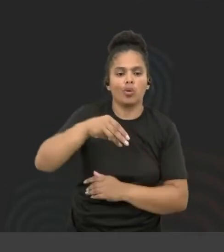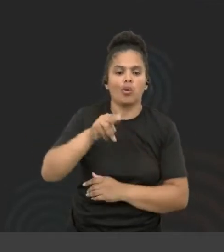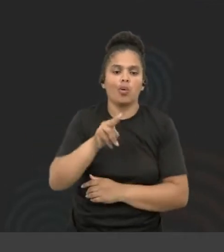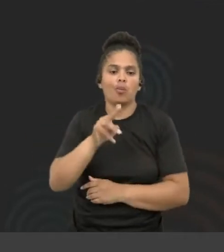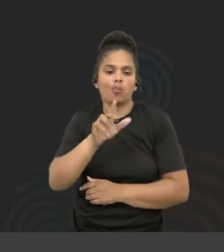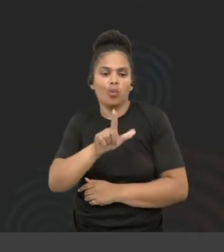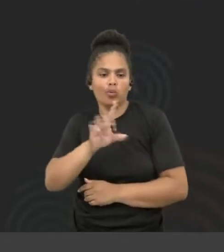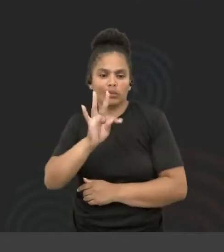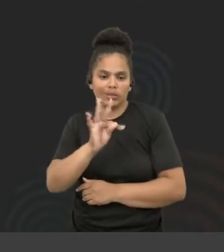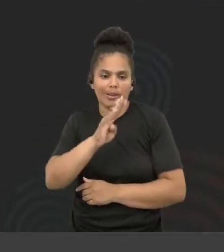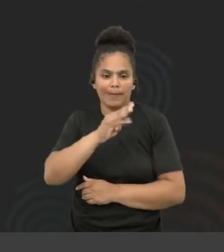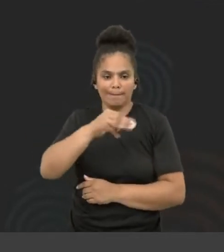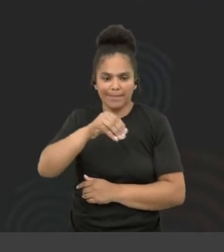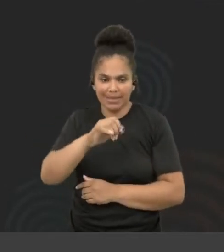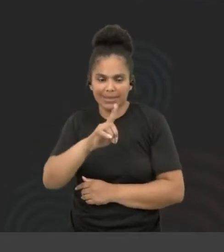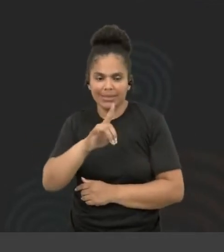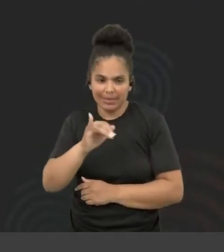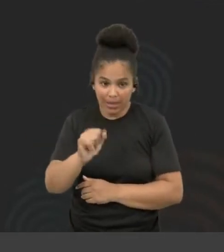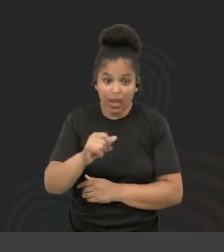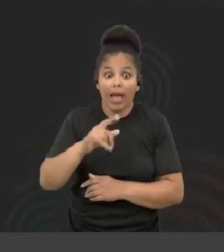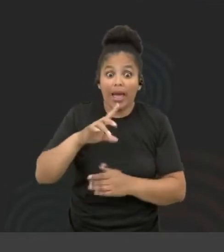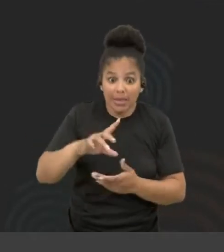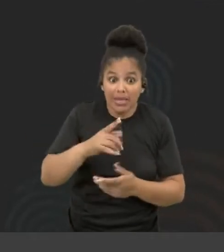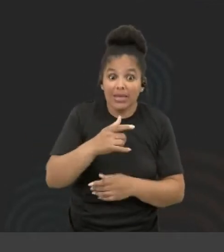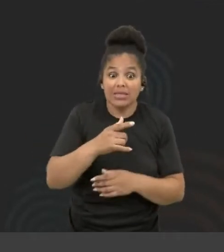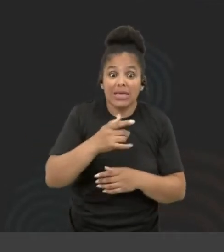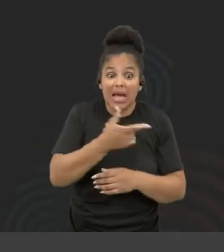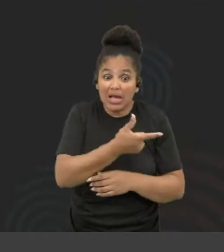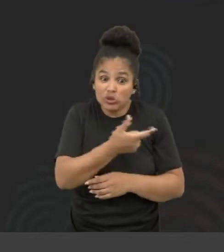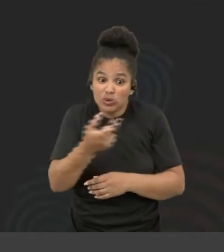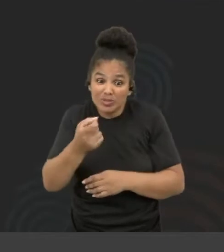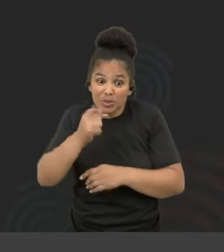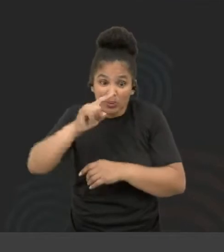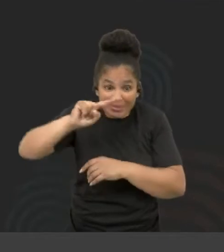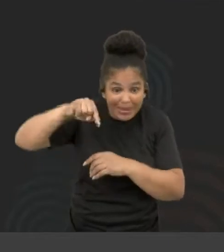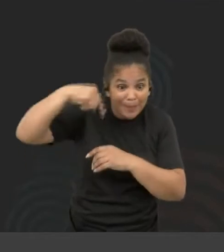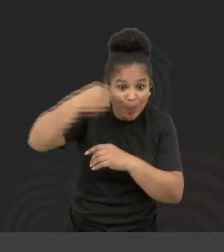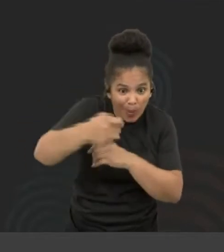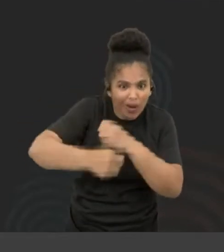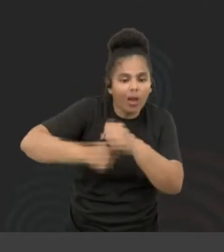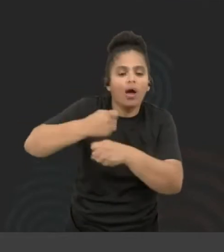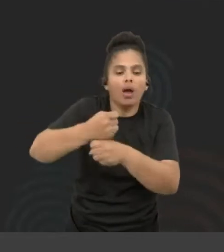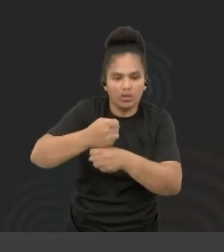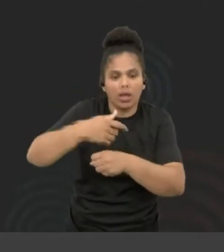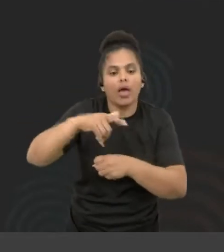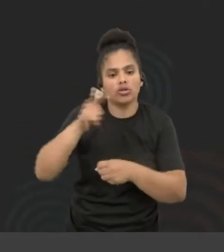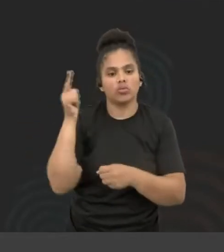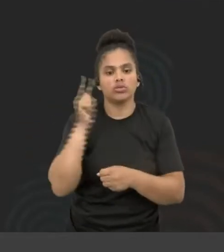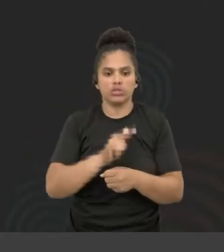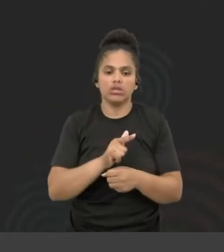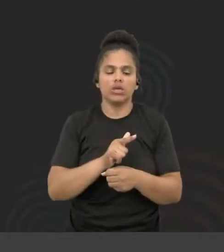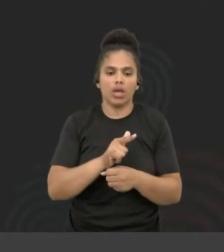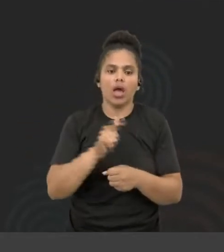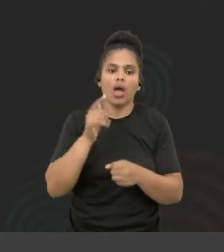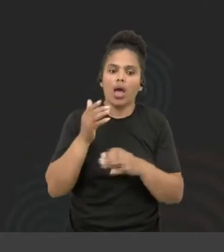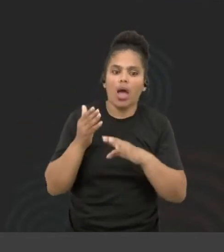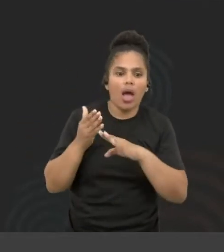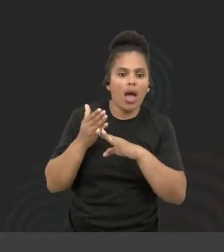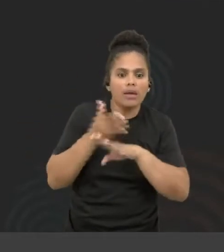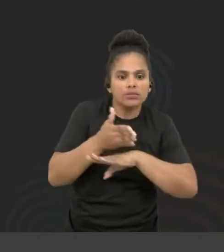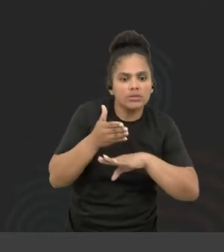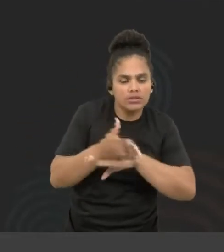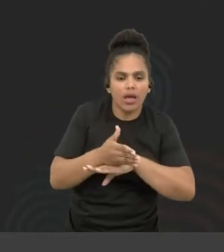2000, você conseguia ali, com dois votos, acessar um site de